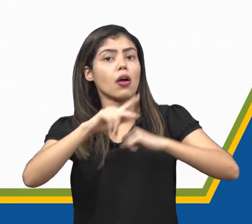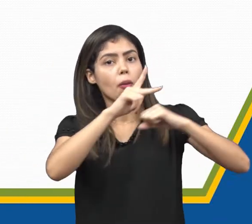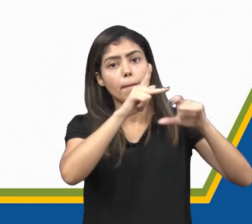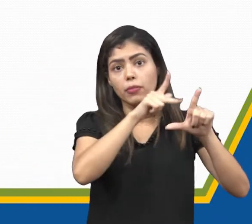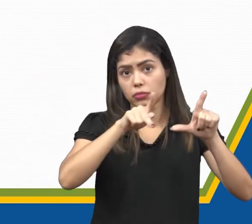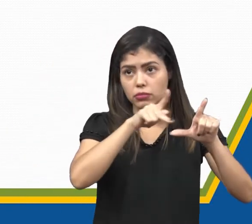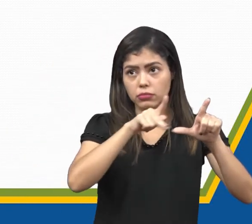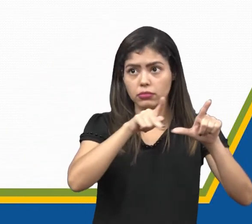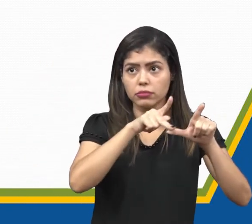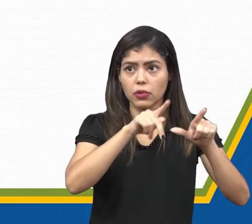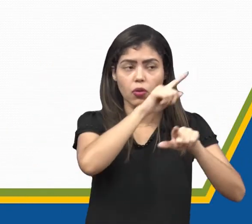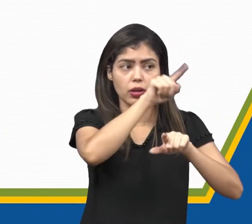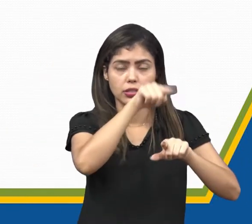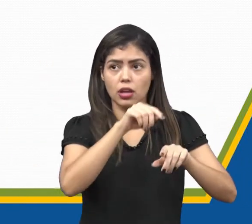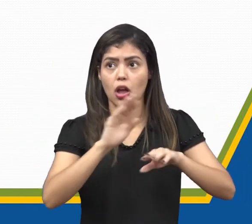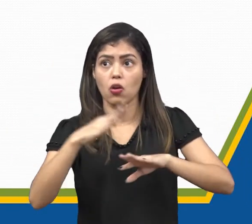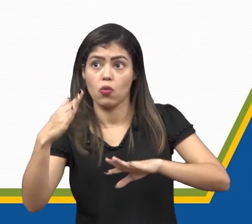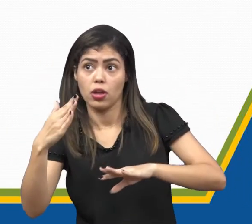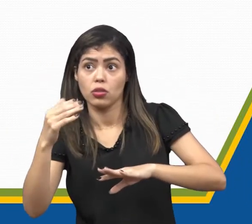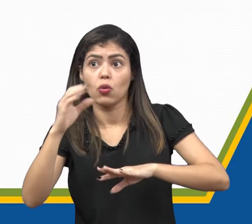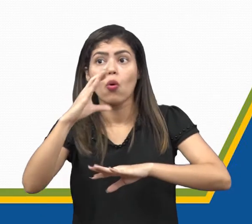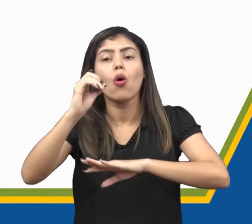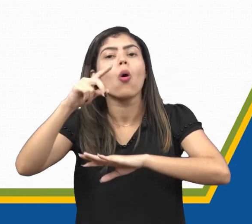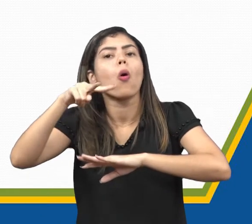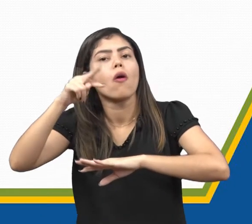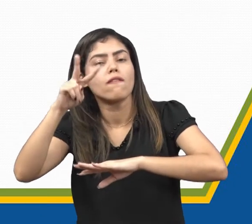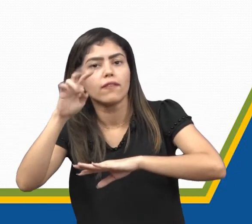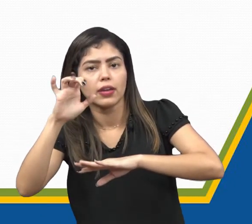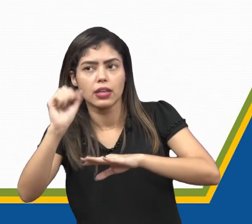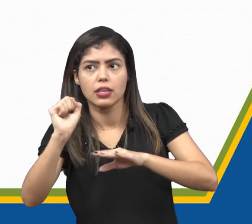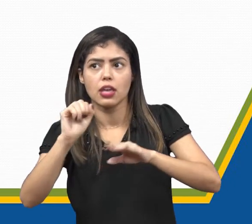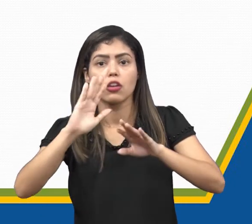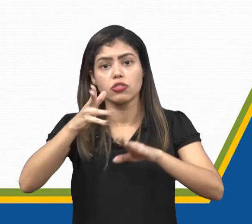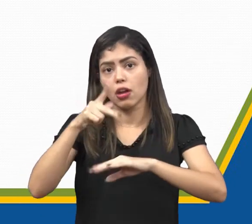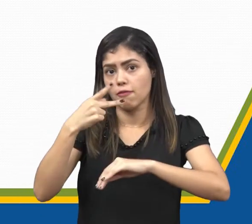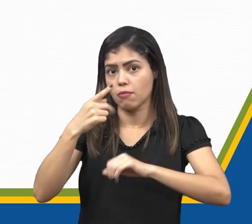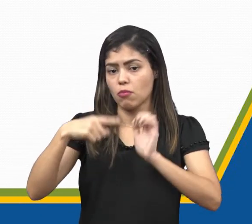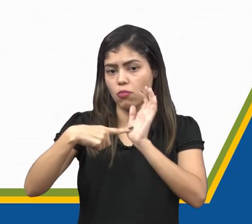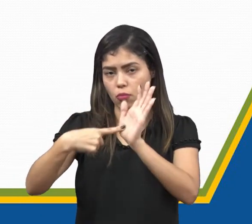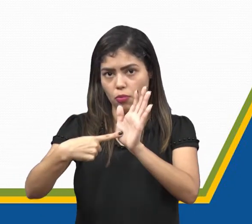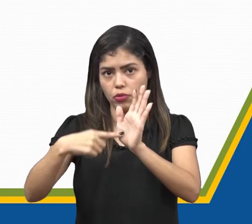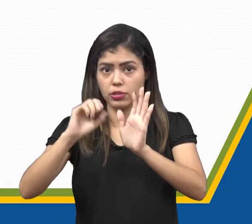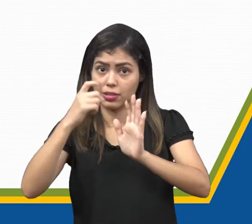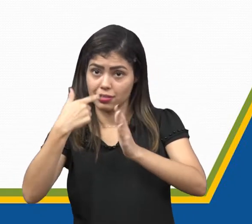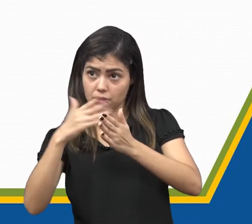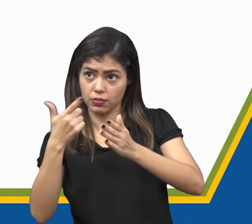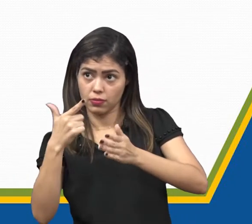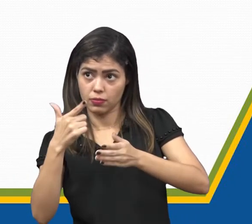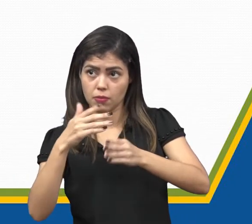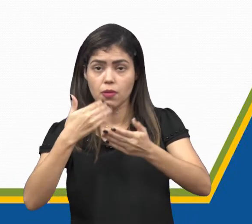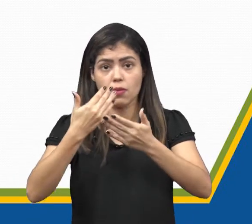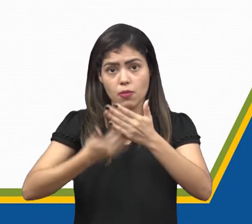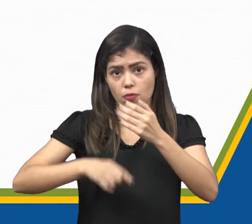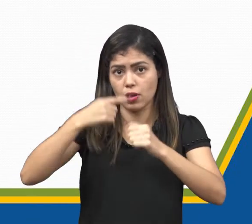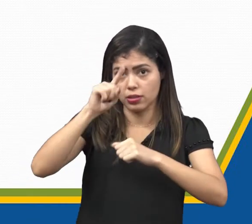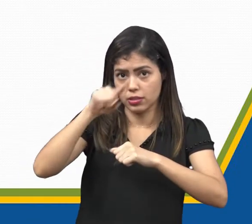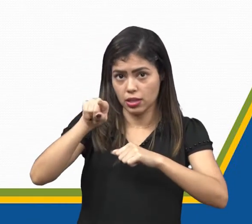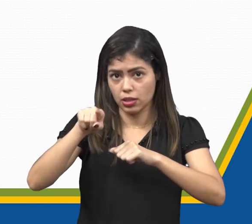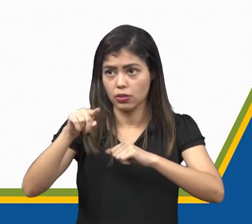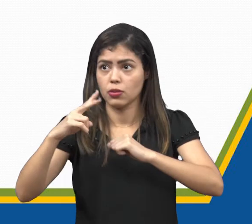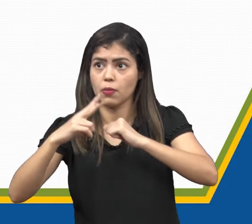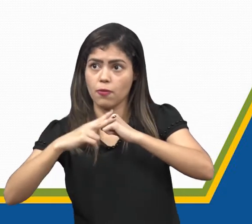desse verbo, enquanto convém com acento agudo, indica o singular desse verbo. Detém com acento